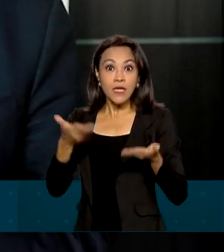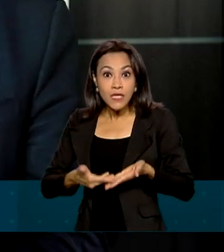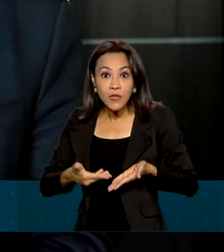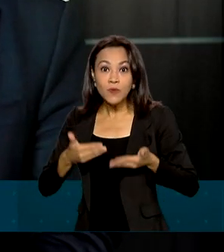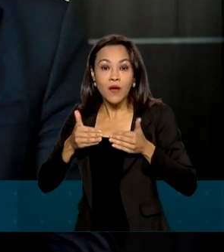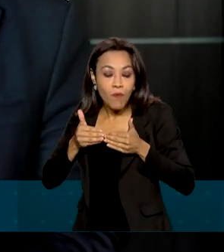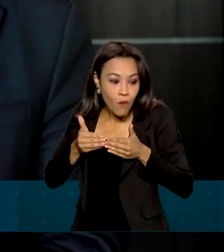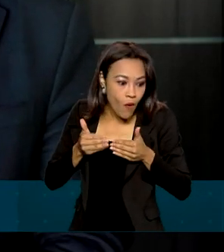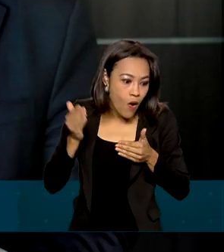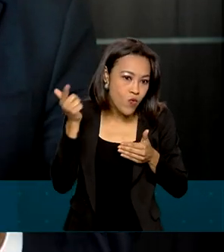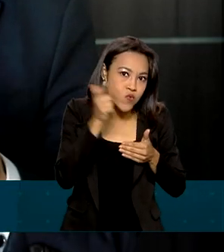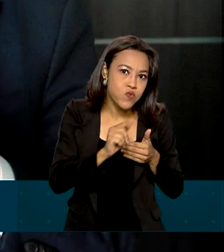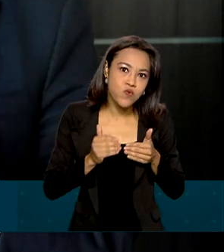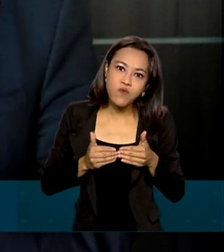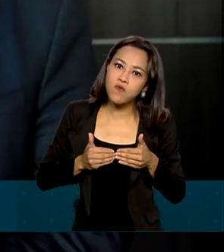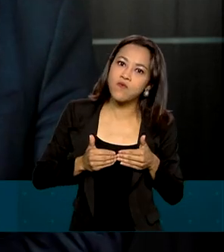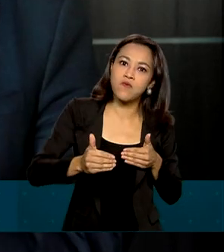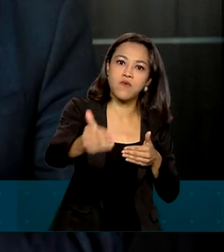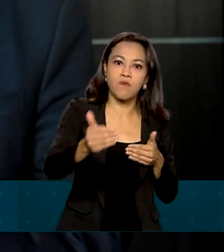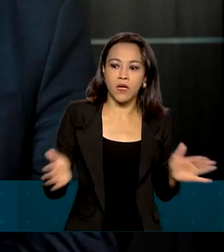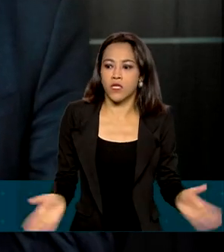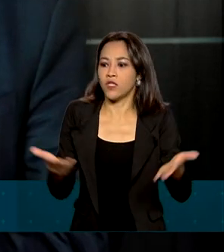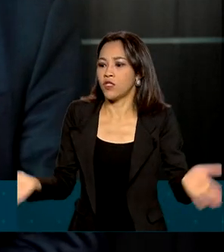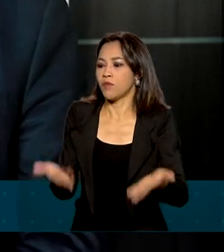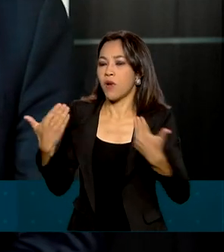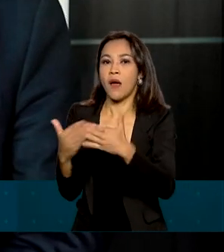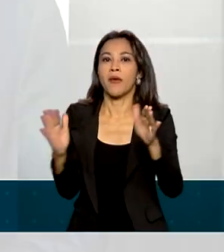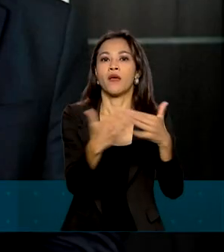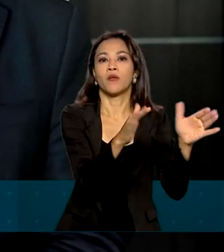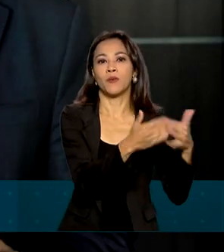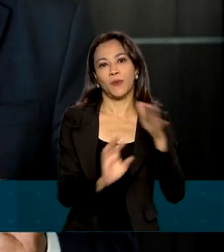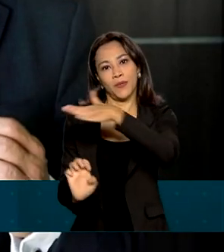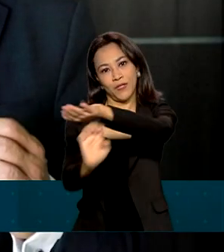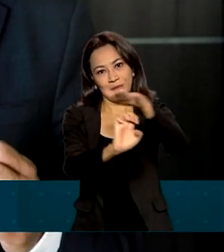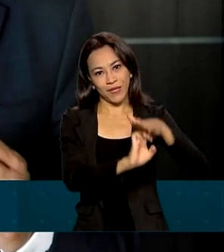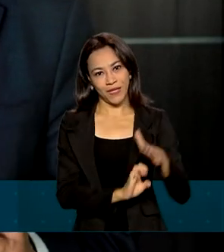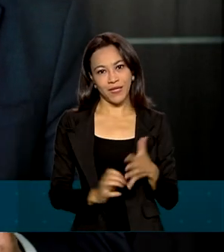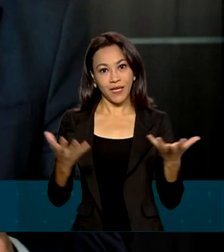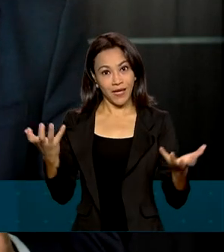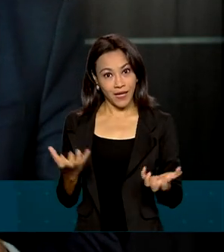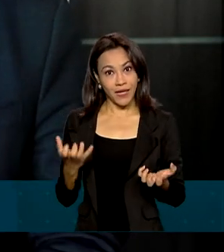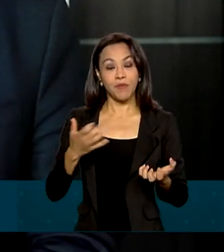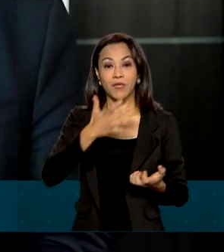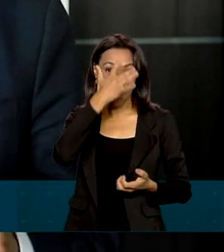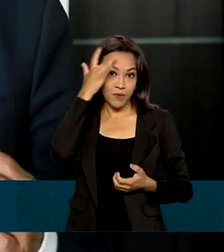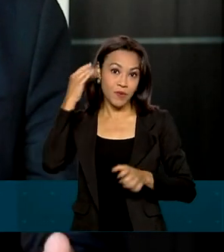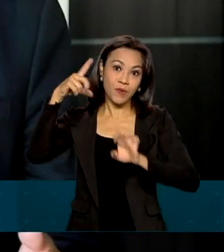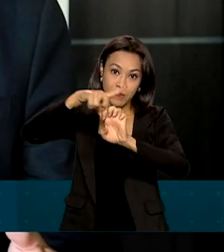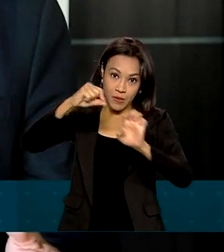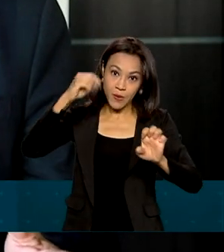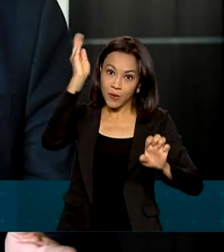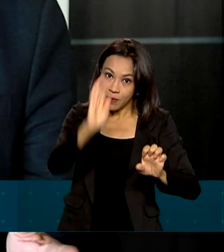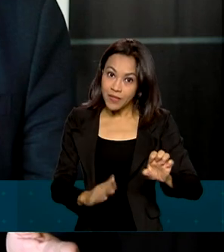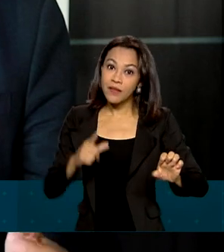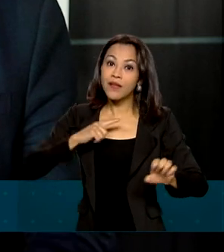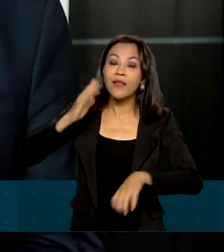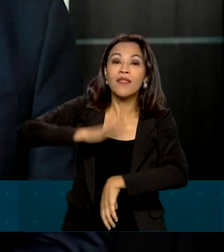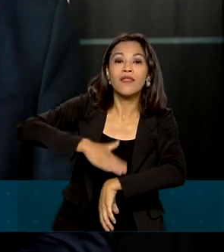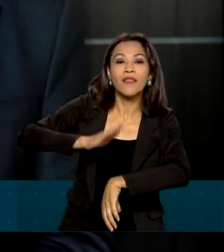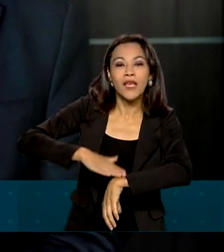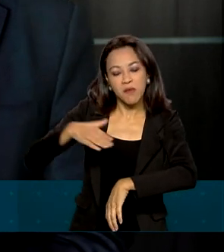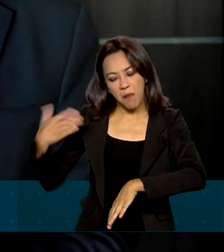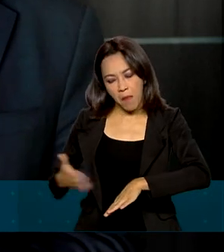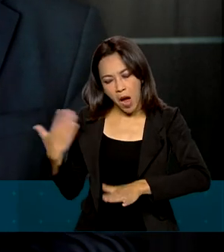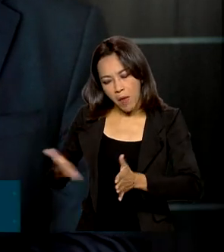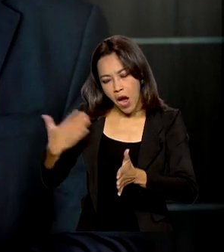melhorar o ambiente de negócios e estimular a abertura de empresas. Queremos que os empreendedores brasileiros tenham mais tempo para produzir